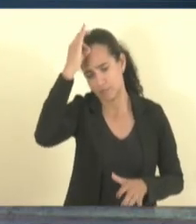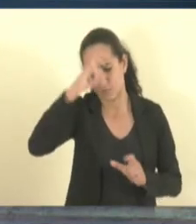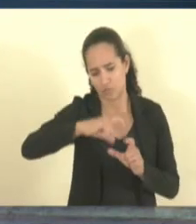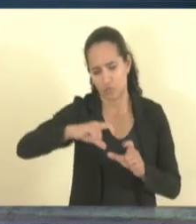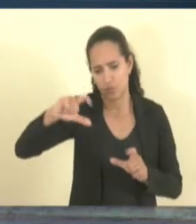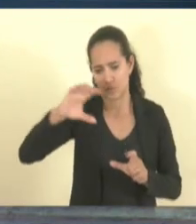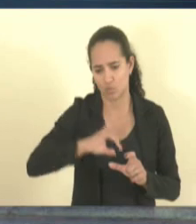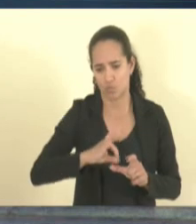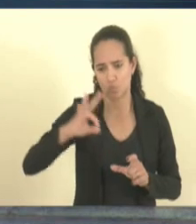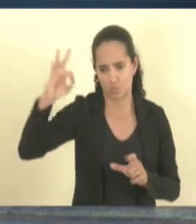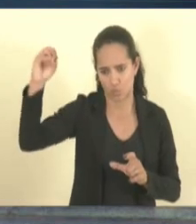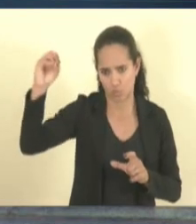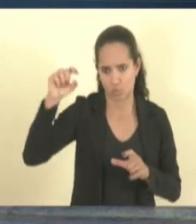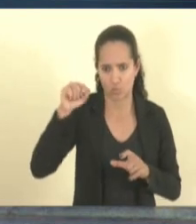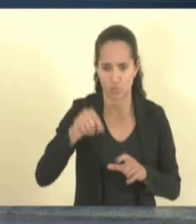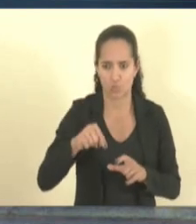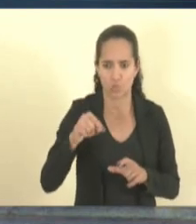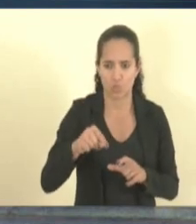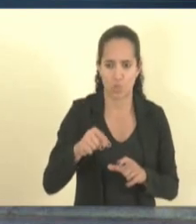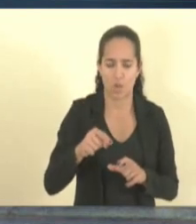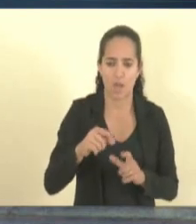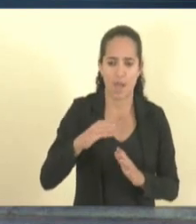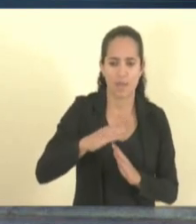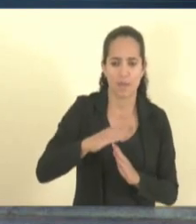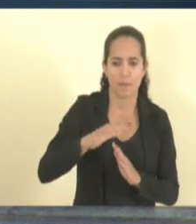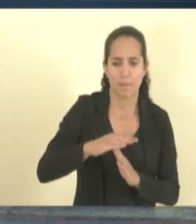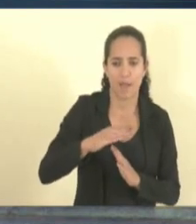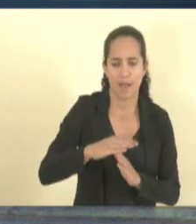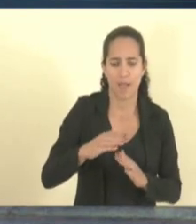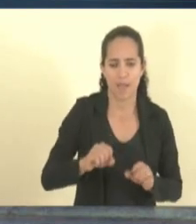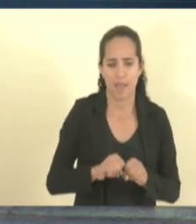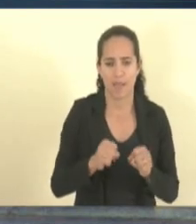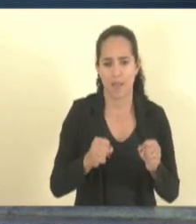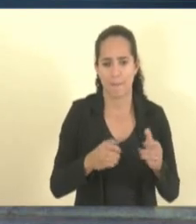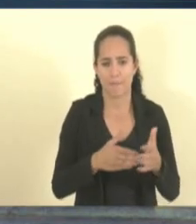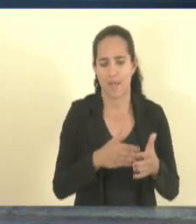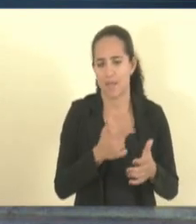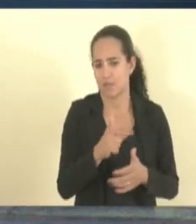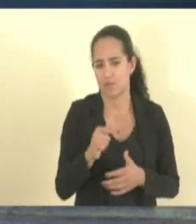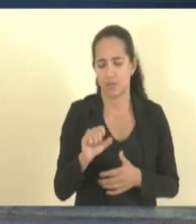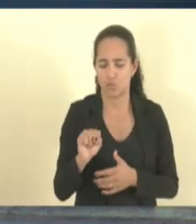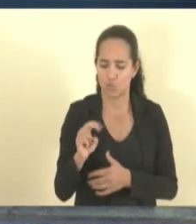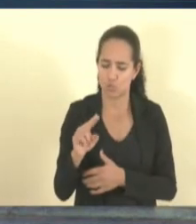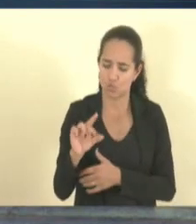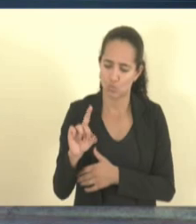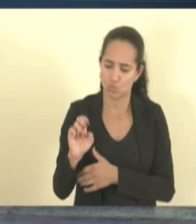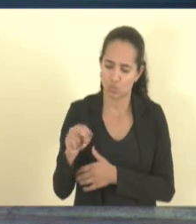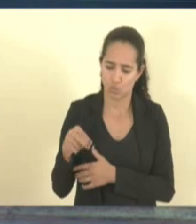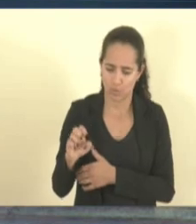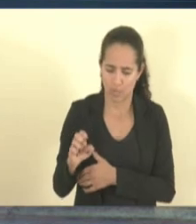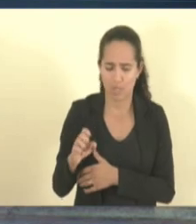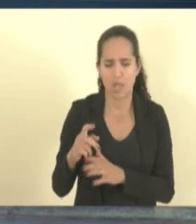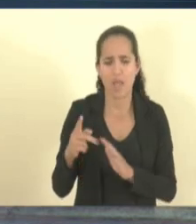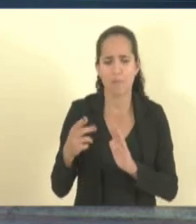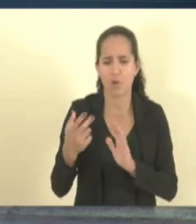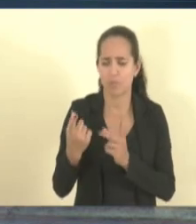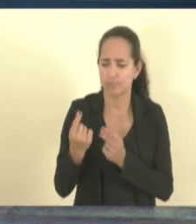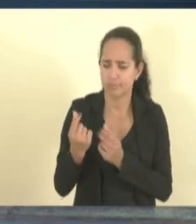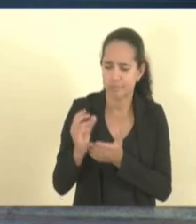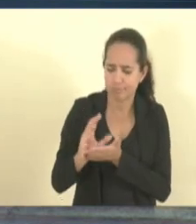tem a barreira da Sudene, o embargo legal da Sudene. São recursos internos do banco